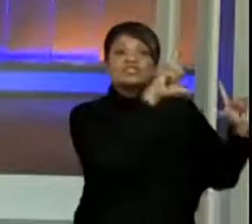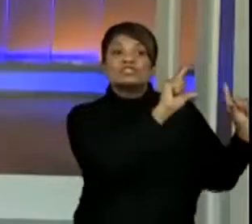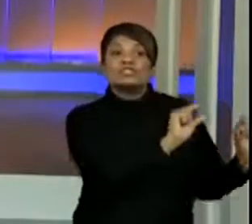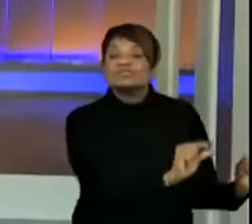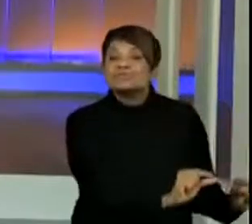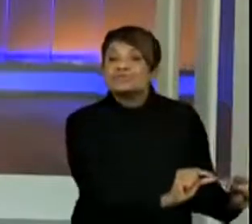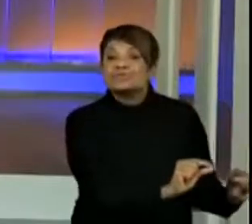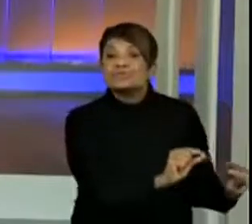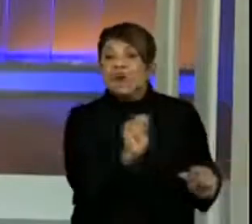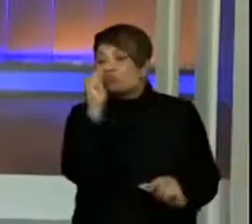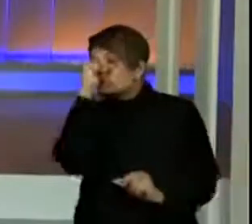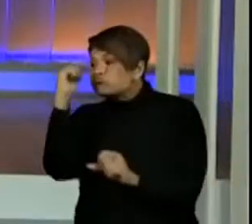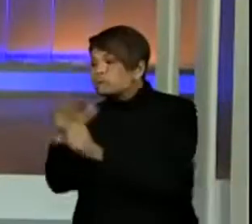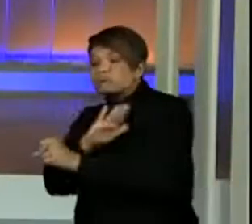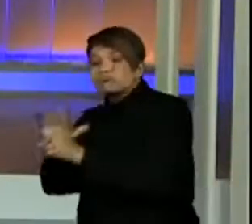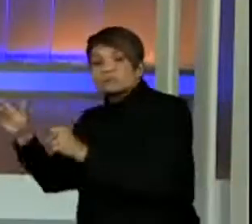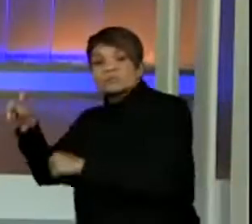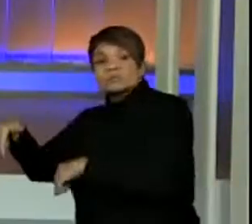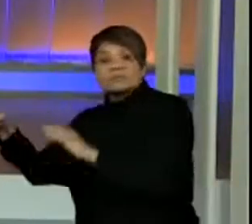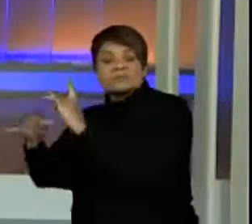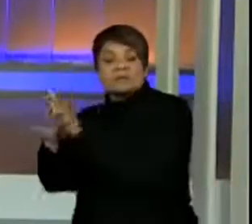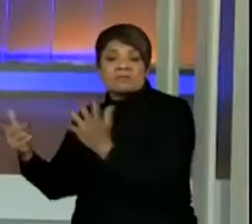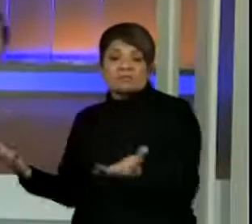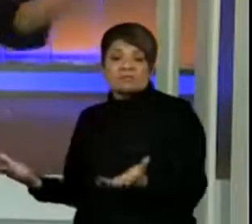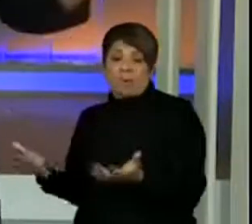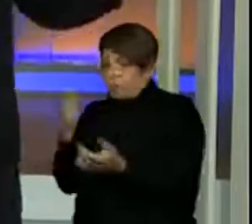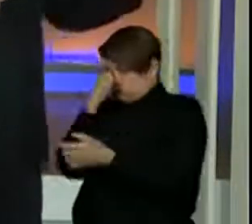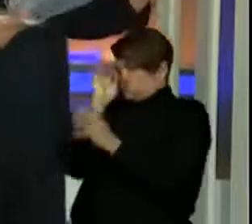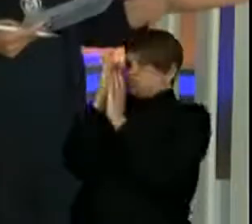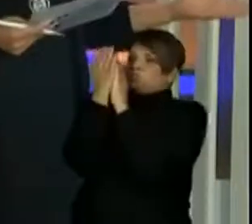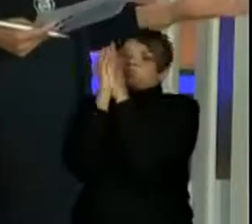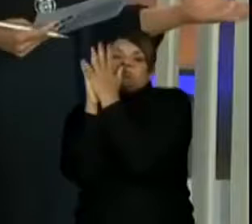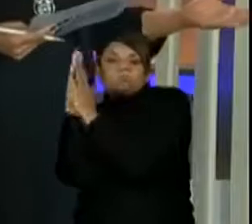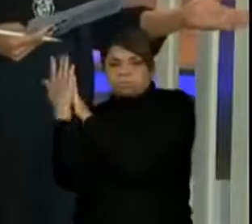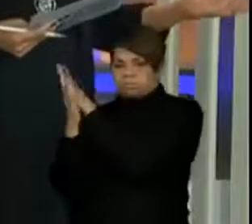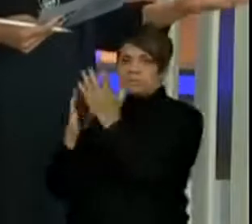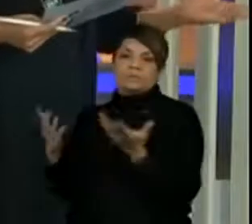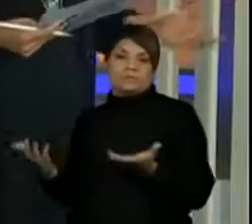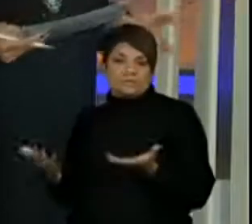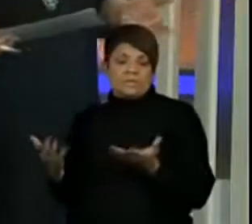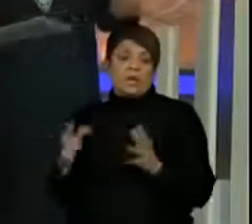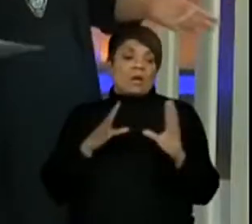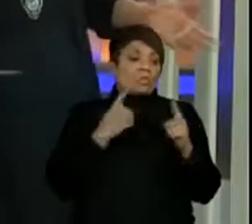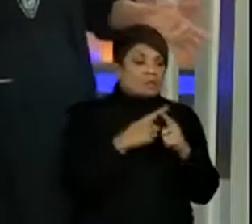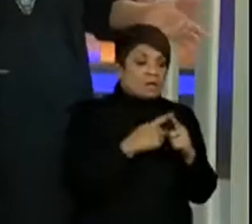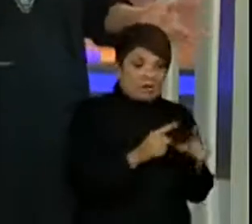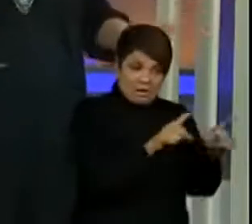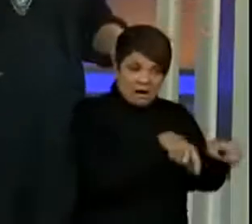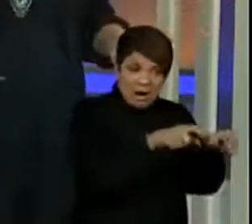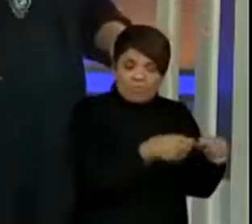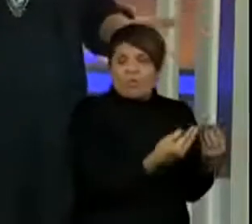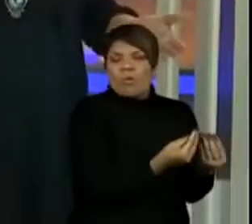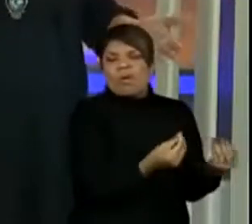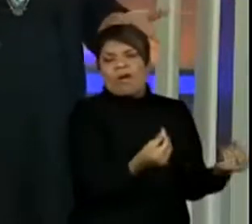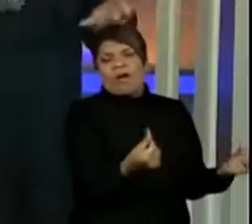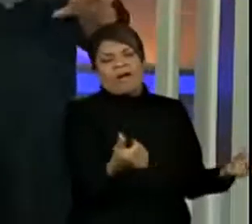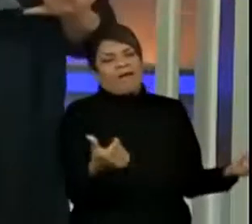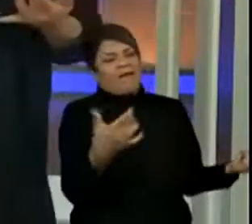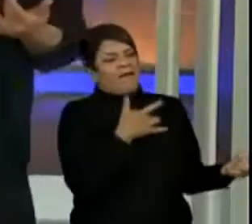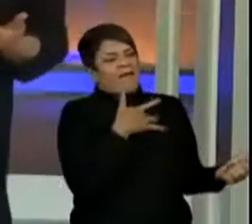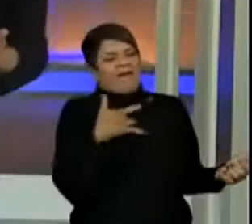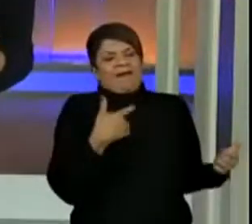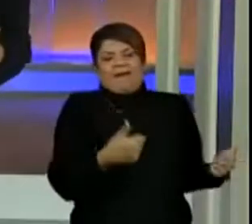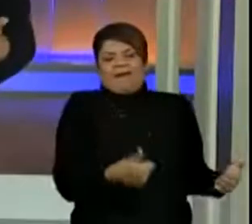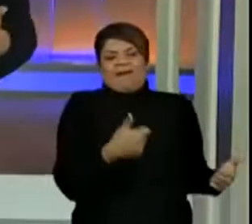aglomeração que nós temos na cidade. A qualidade de vida no campo é muito melhor. Claro,